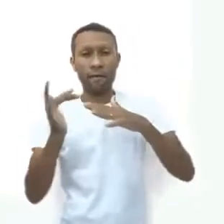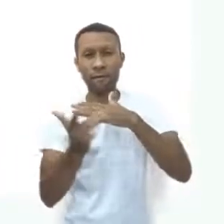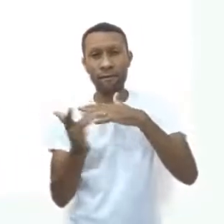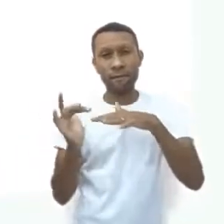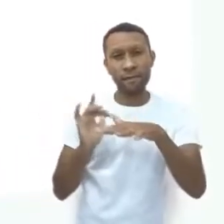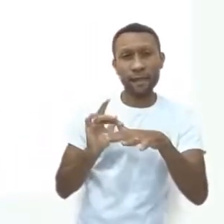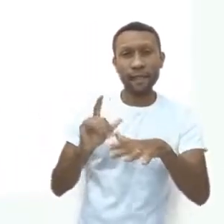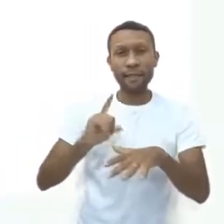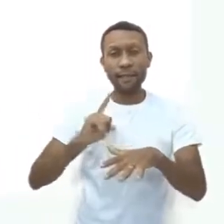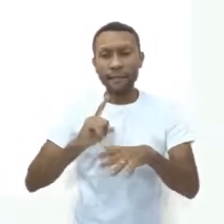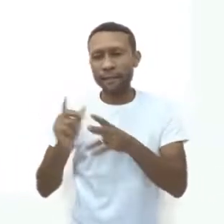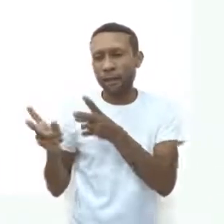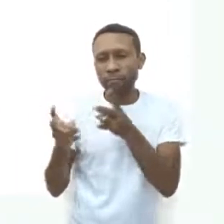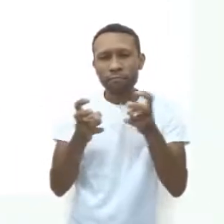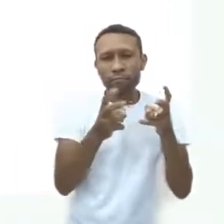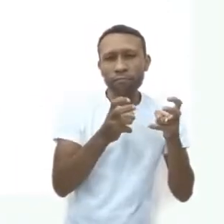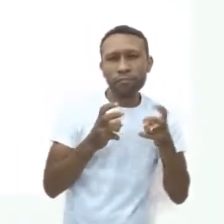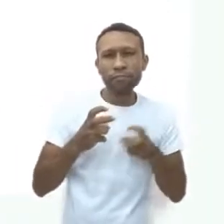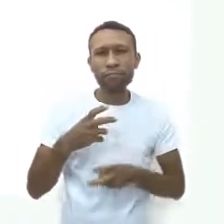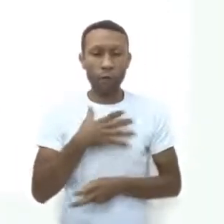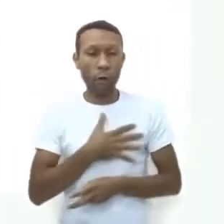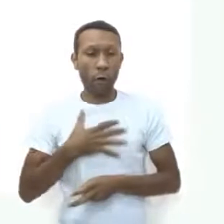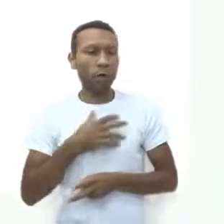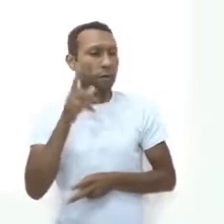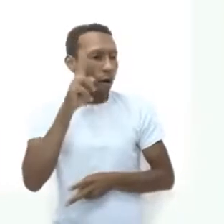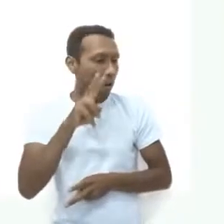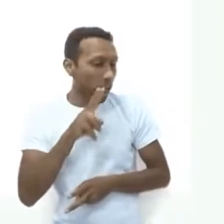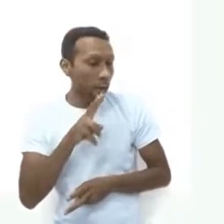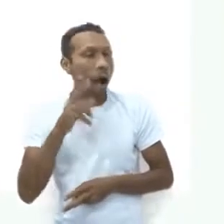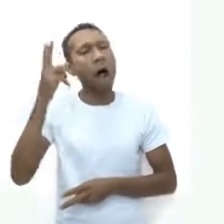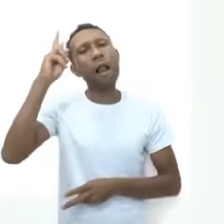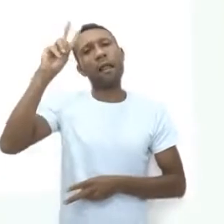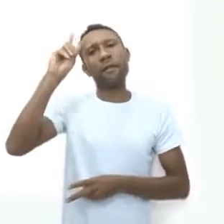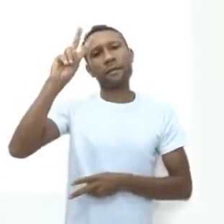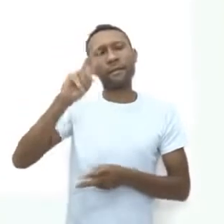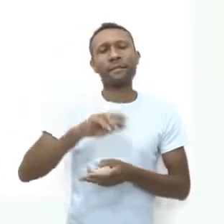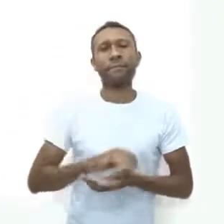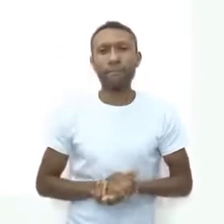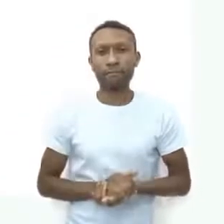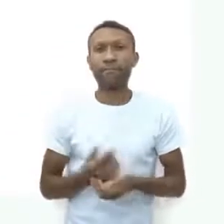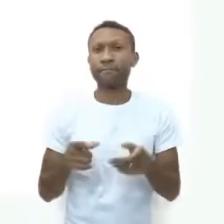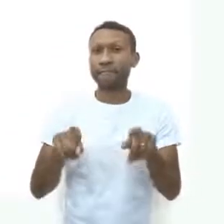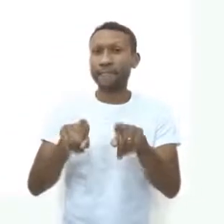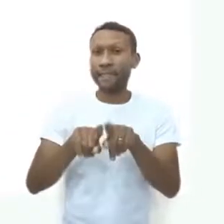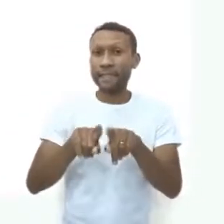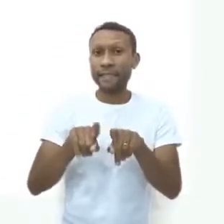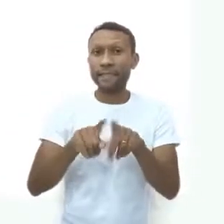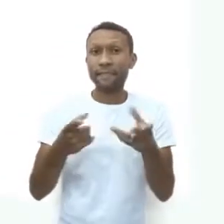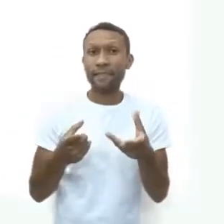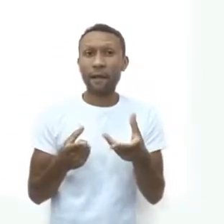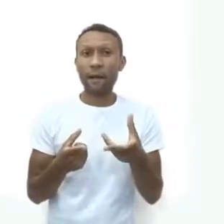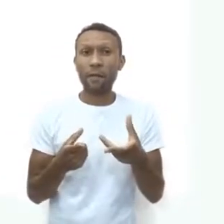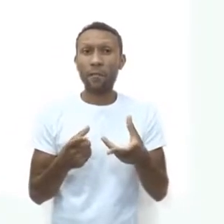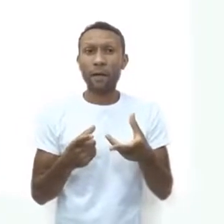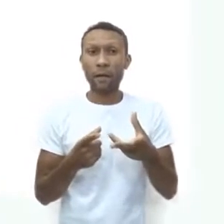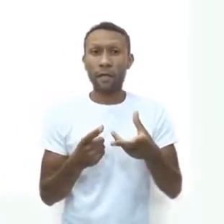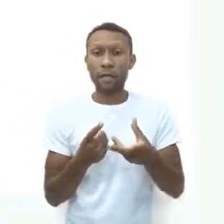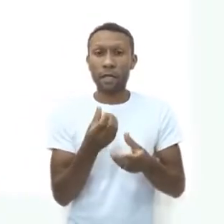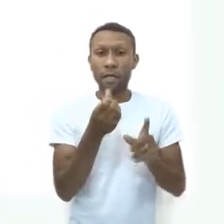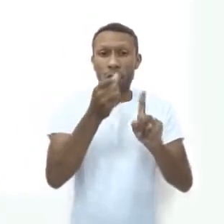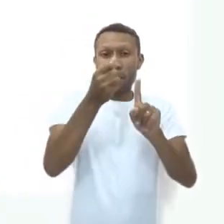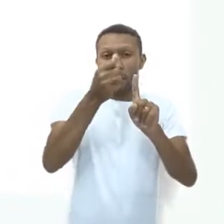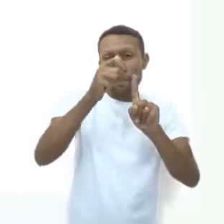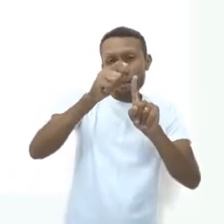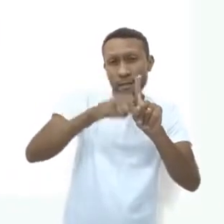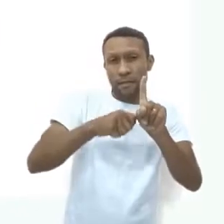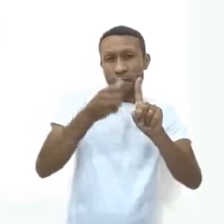aspectos que eu gostaria, que eu consiga lembrar. De quebra, altero elas a cada seis meses